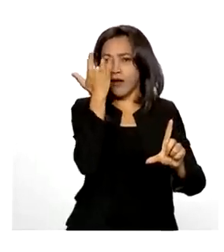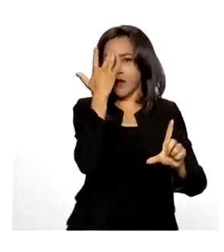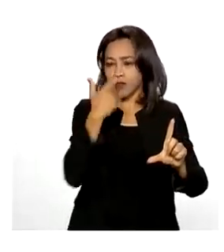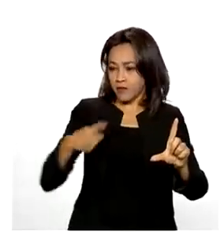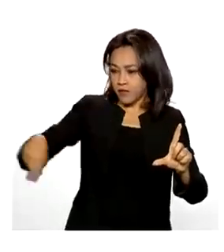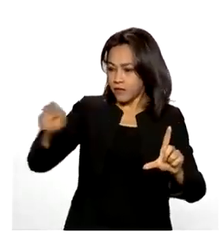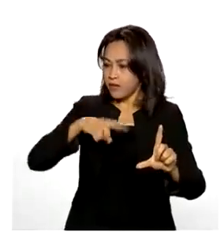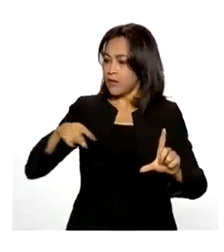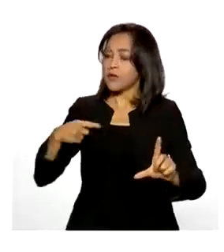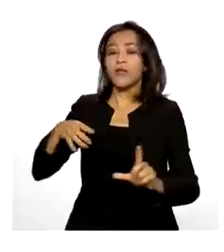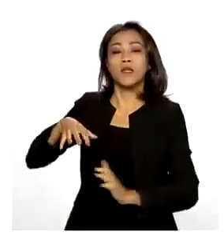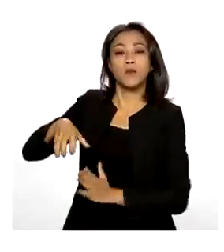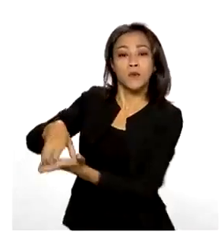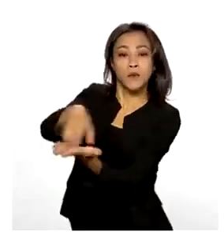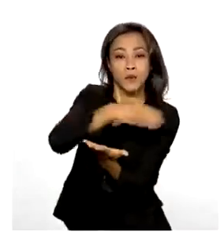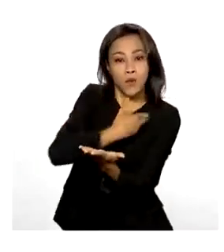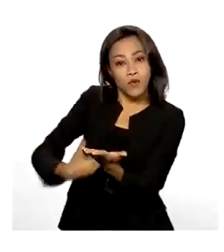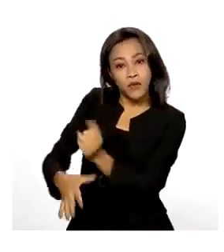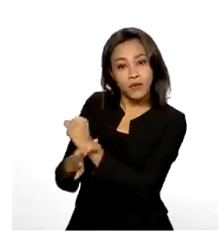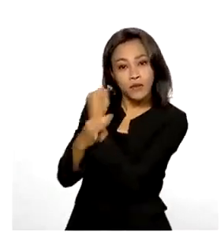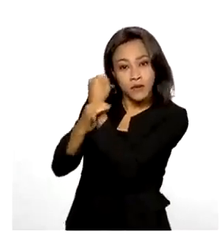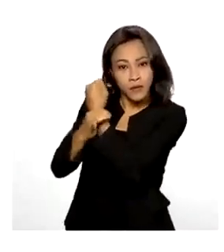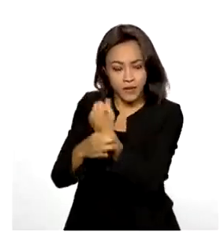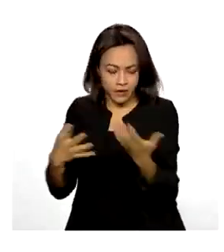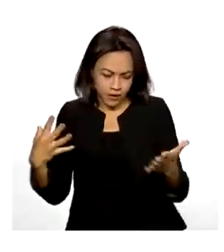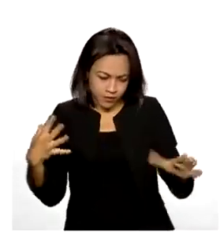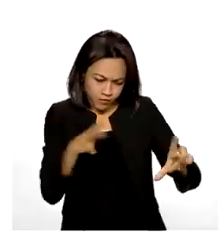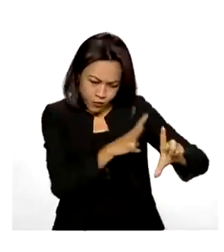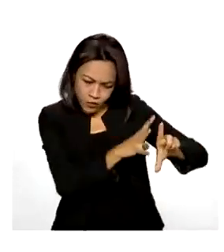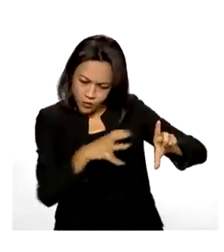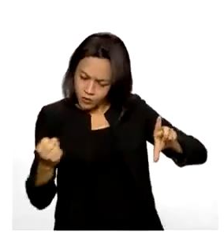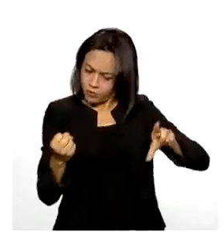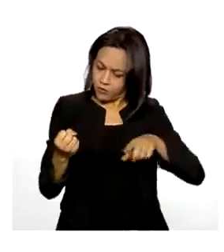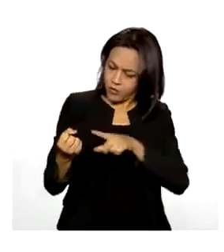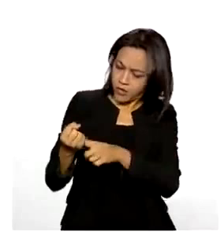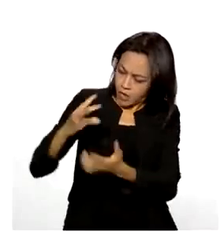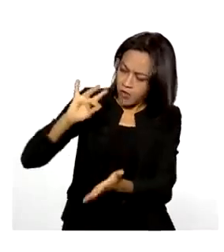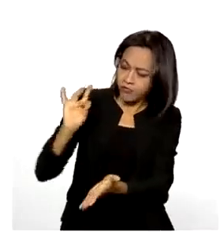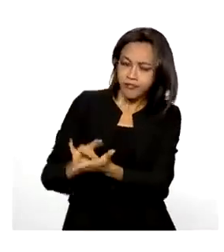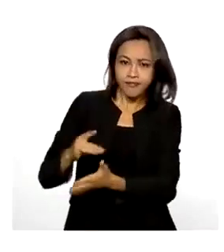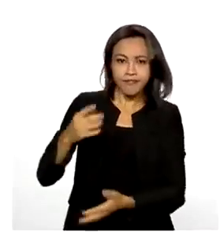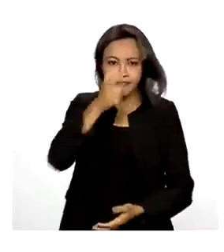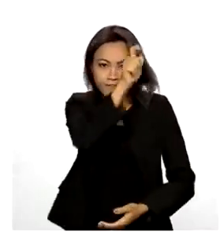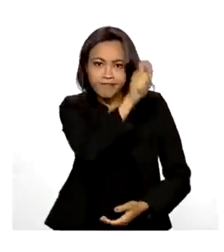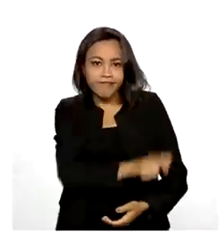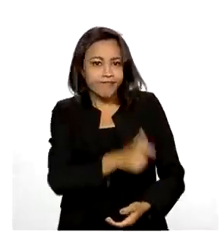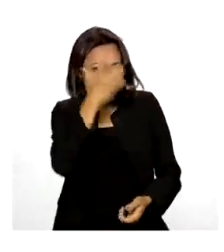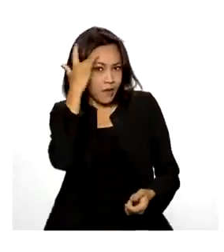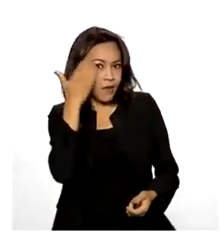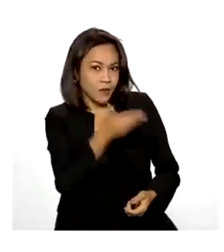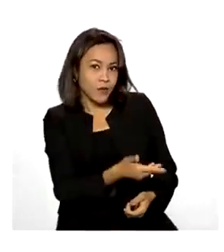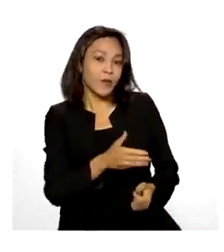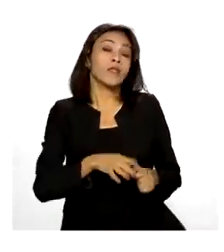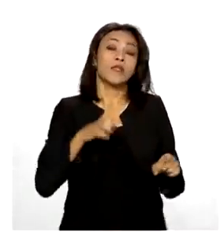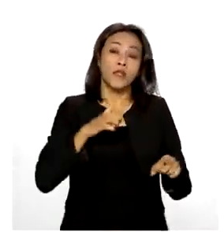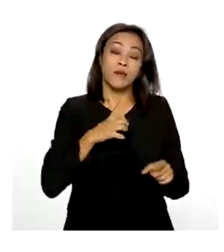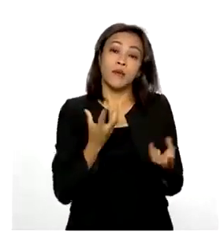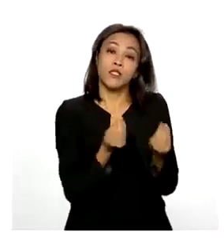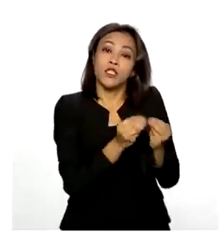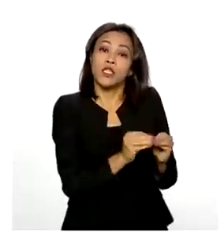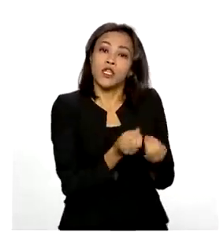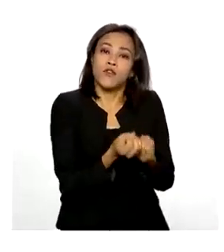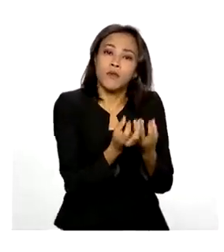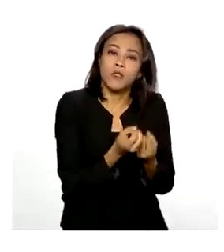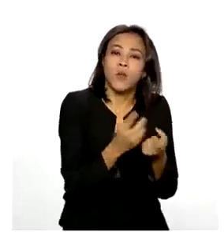órgãos de segurança identifiquem se aquele documento é de fato daquela pessoa. Também pode conter dados como